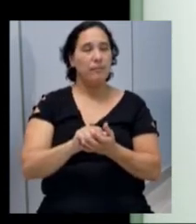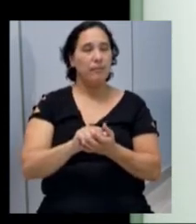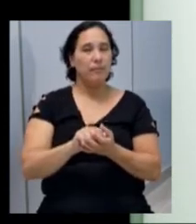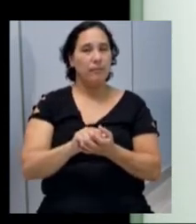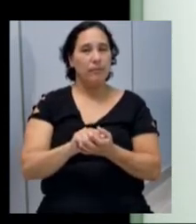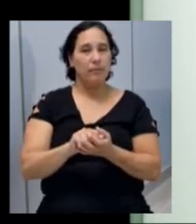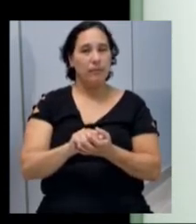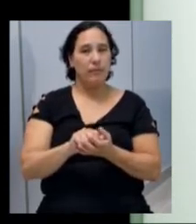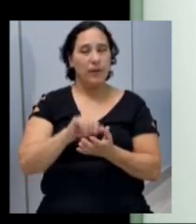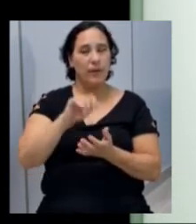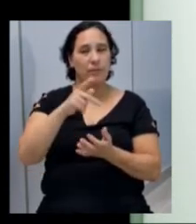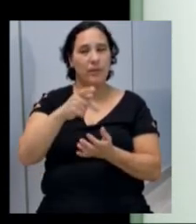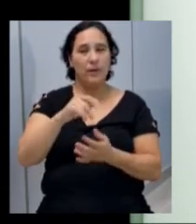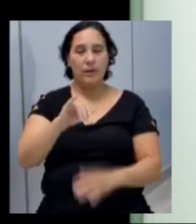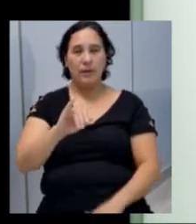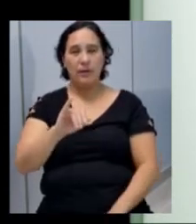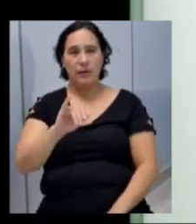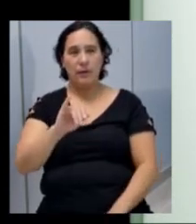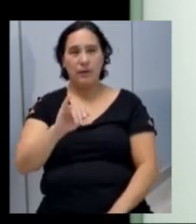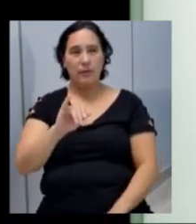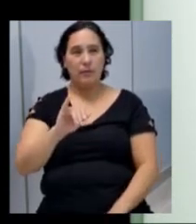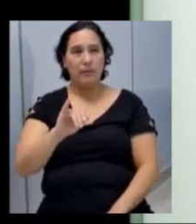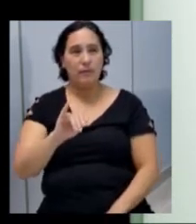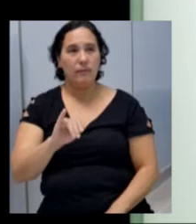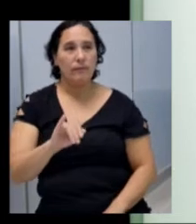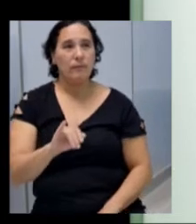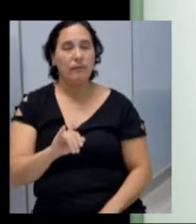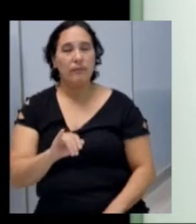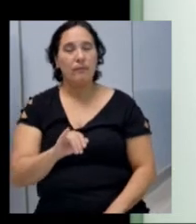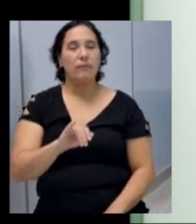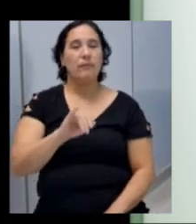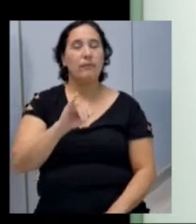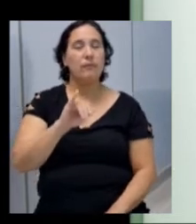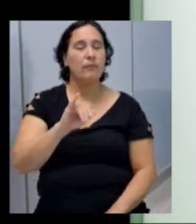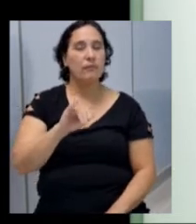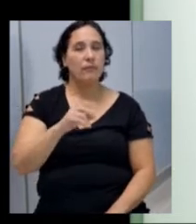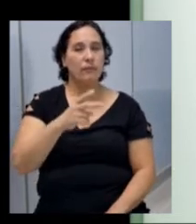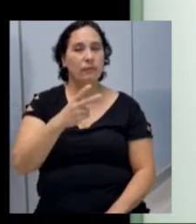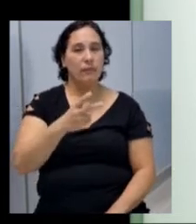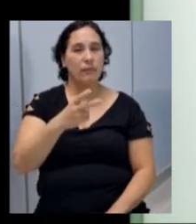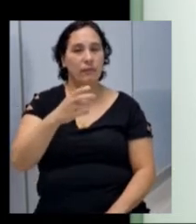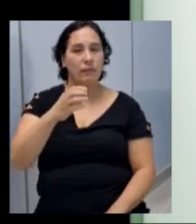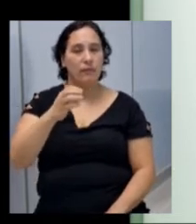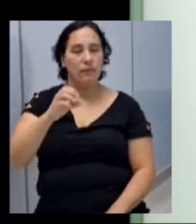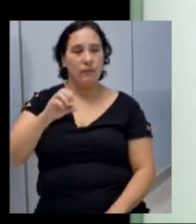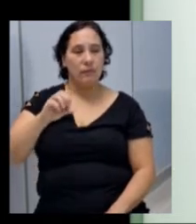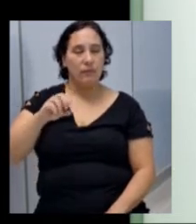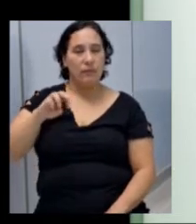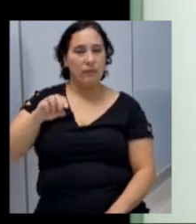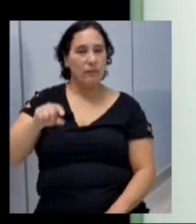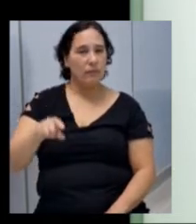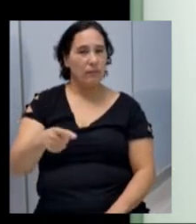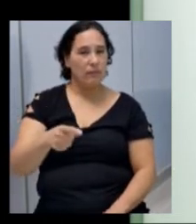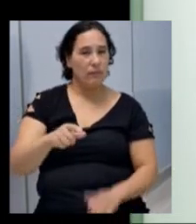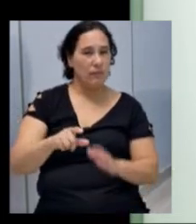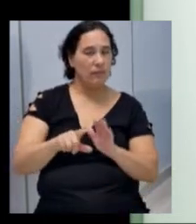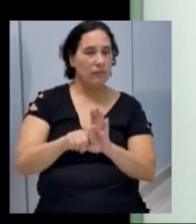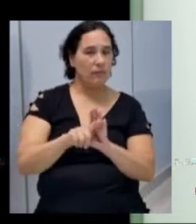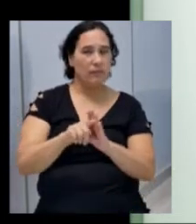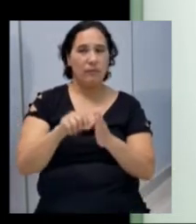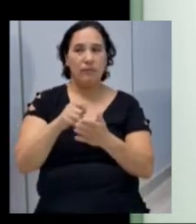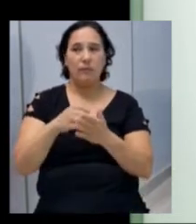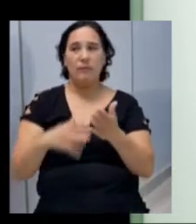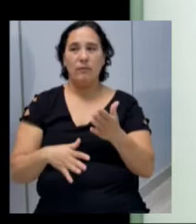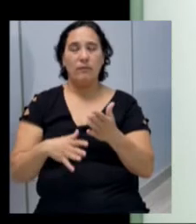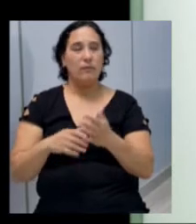O IPI, 483 mil. O ITR, 220 mil e 500. A lei Candir, 87